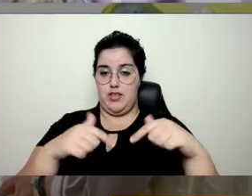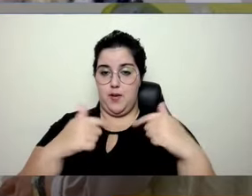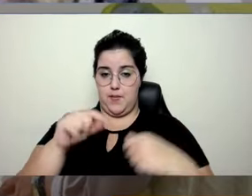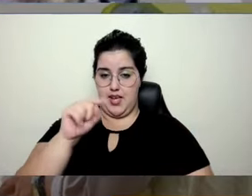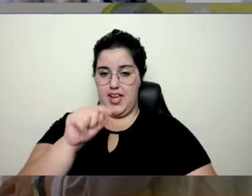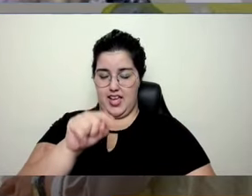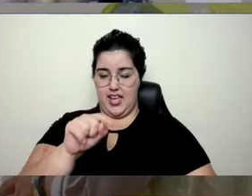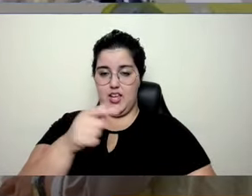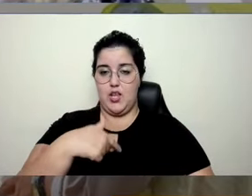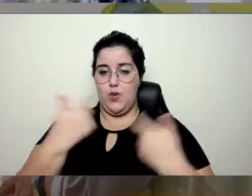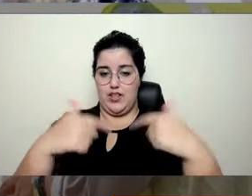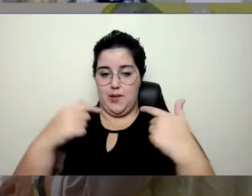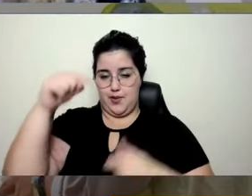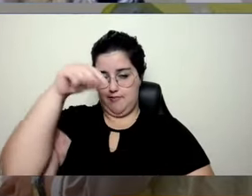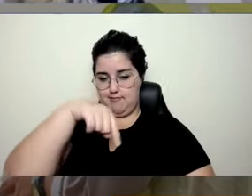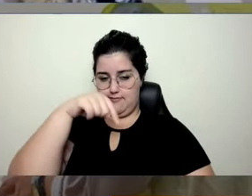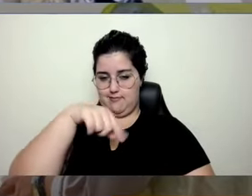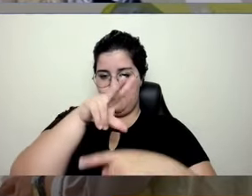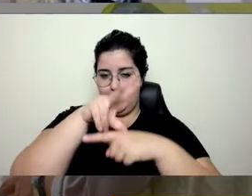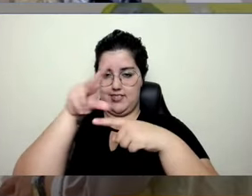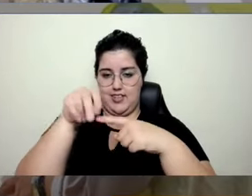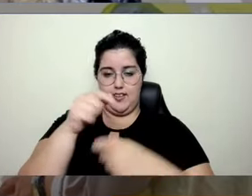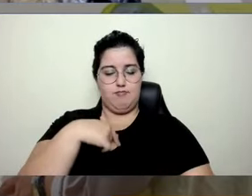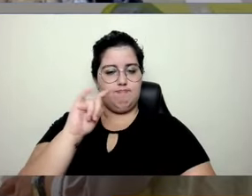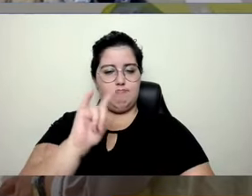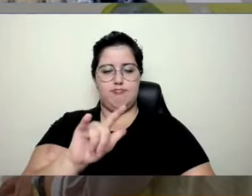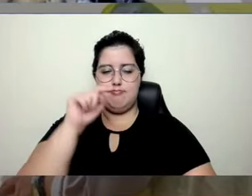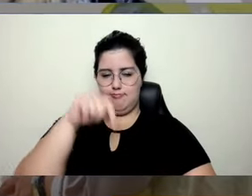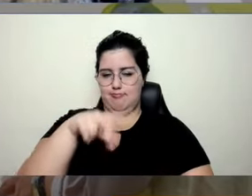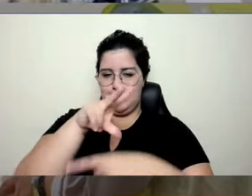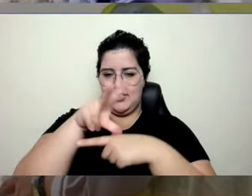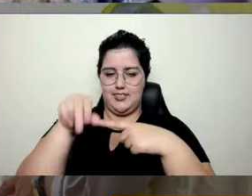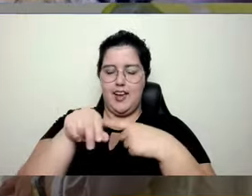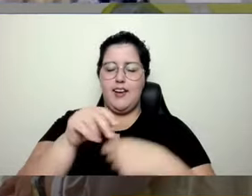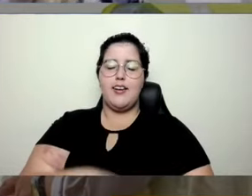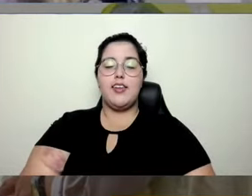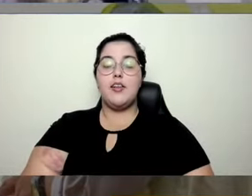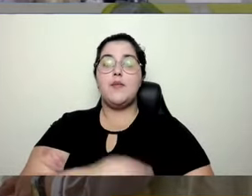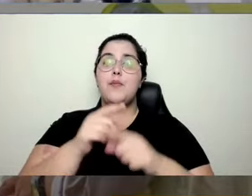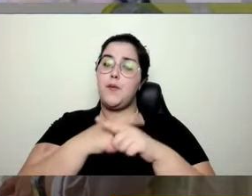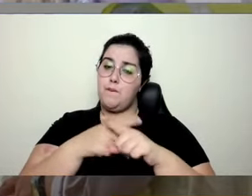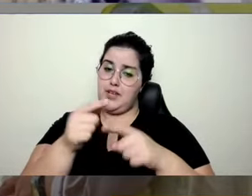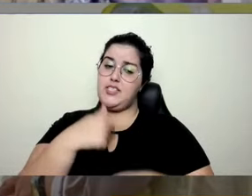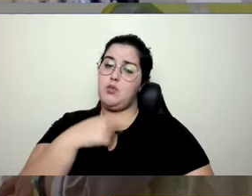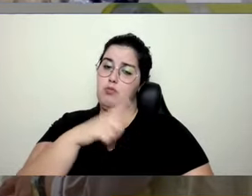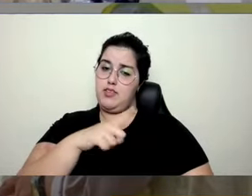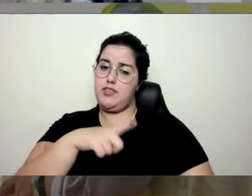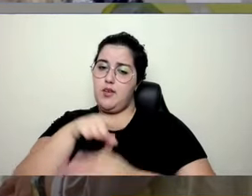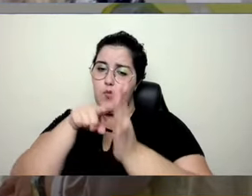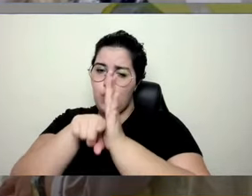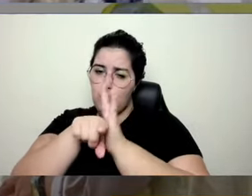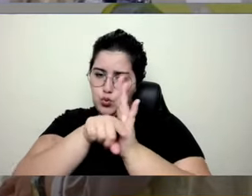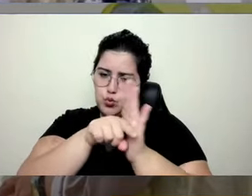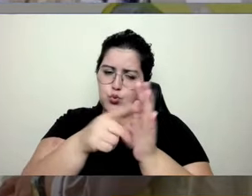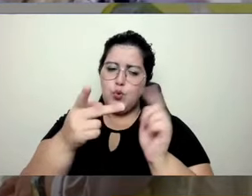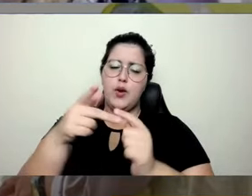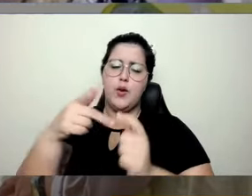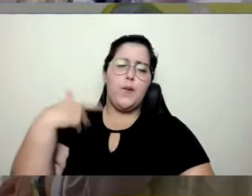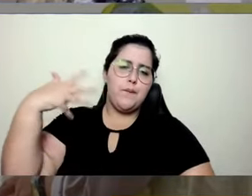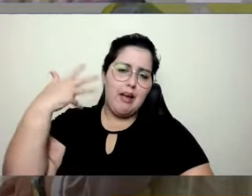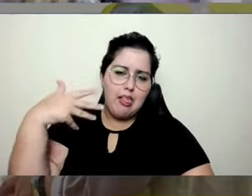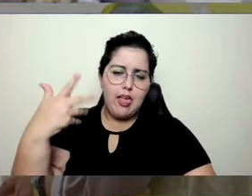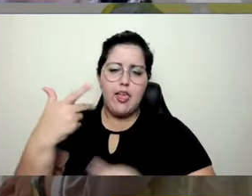ilustre instituição de ensino que amo tanto, que é o SENAC, mas eu tenho a minha consultoria, eu sou palestrante, eu